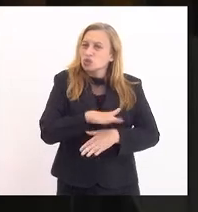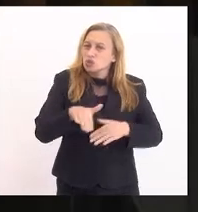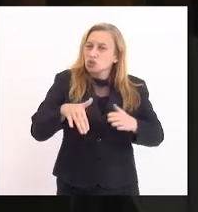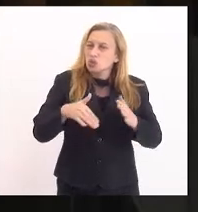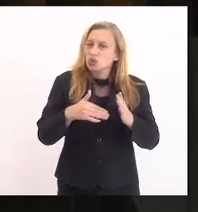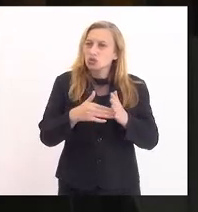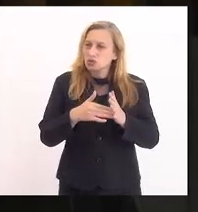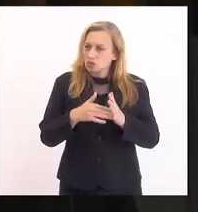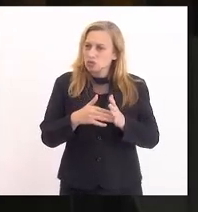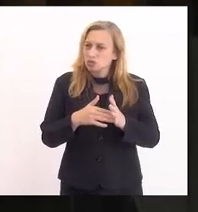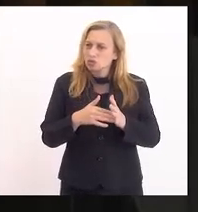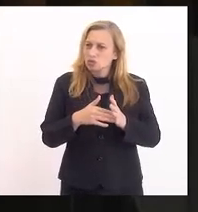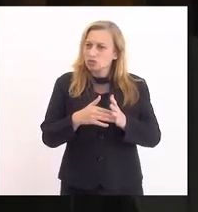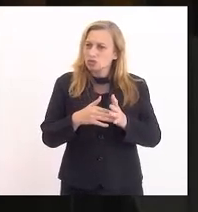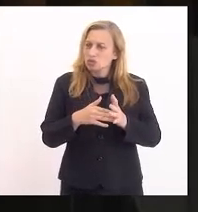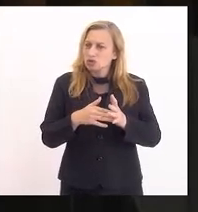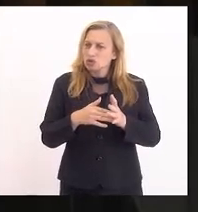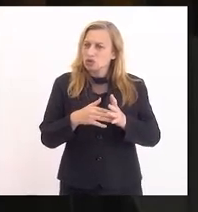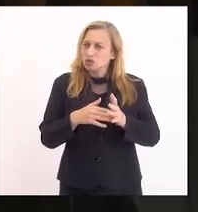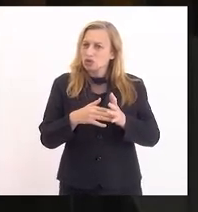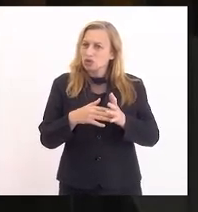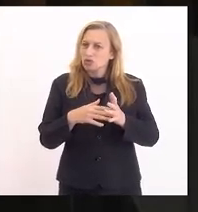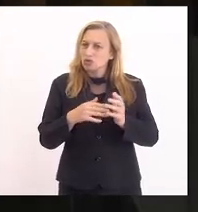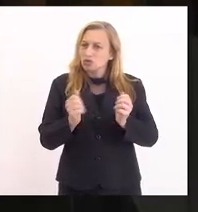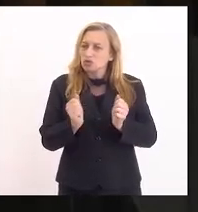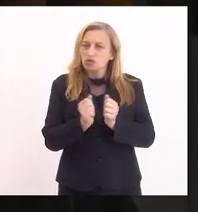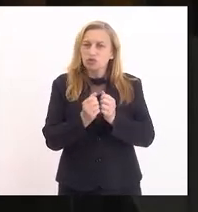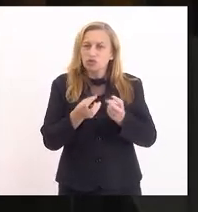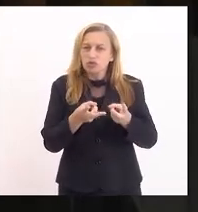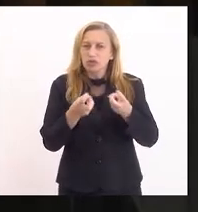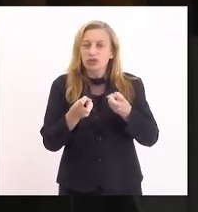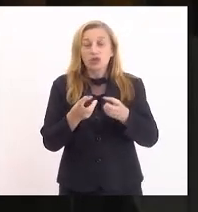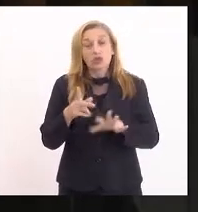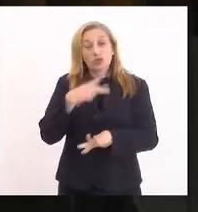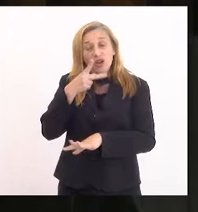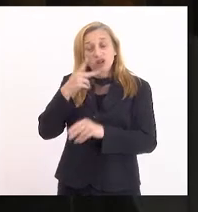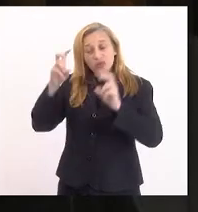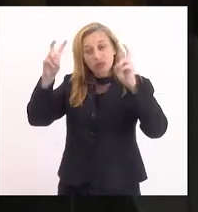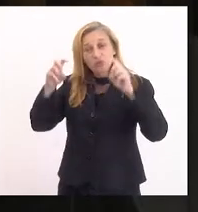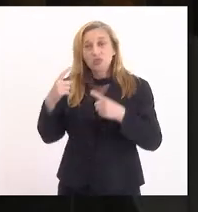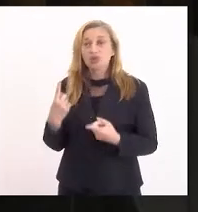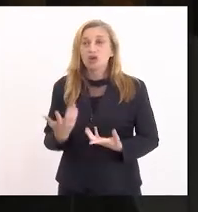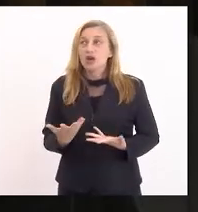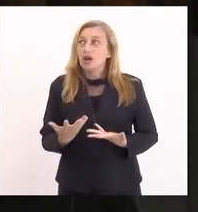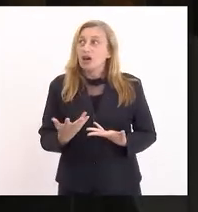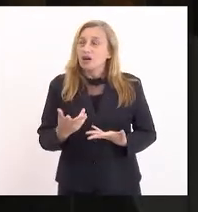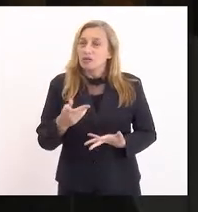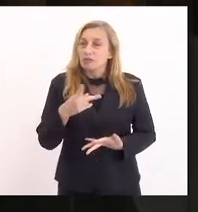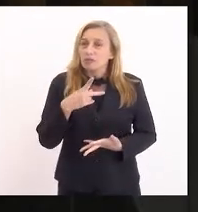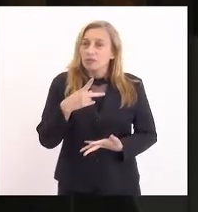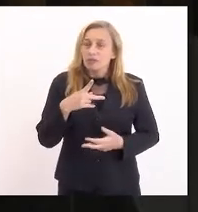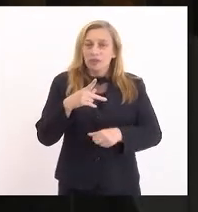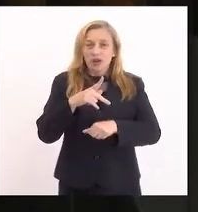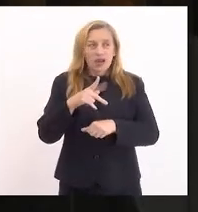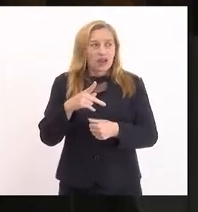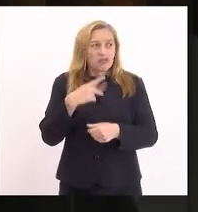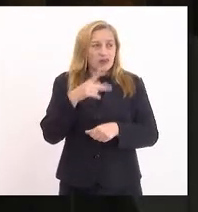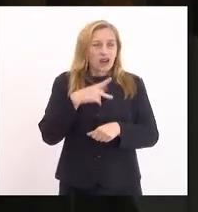estou falando sobre ele para trazer aqui para o nosso país,